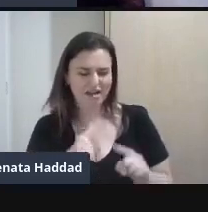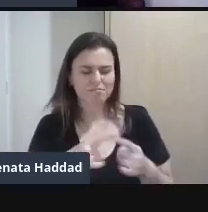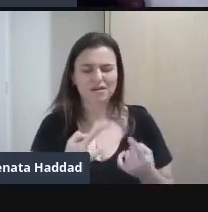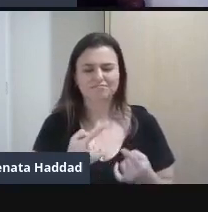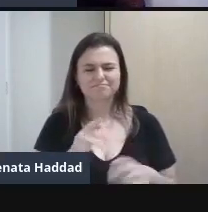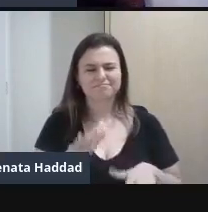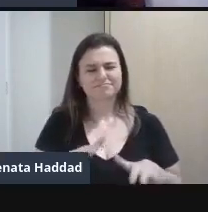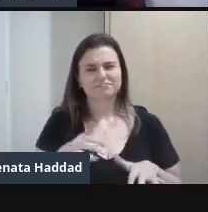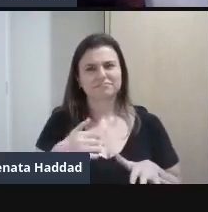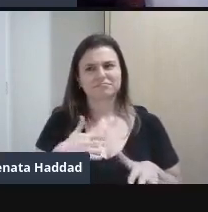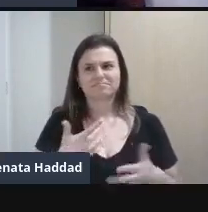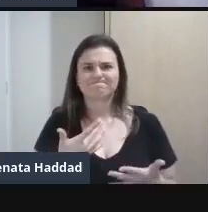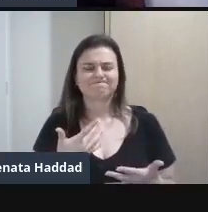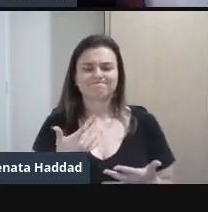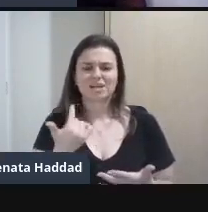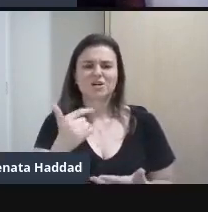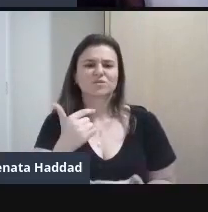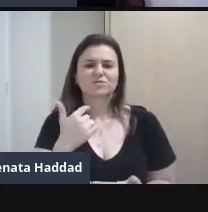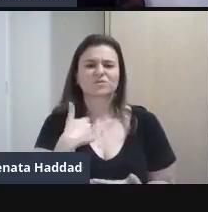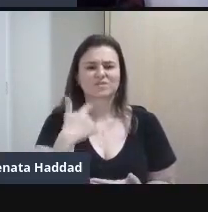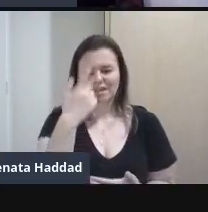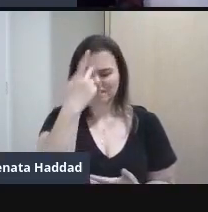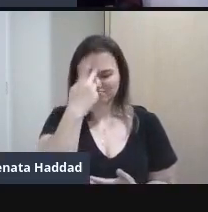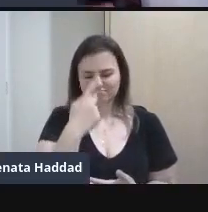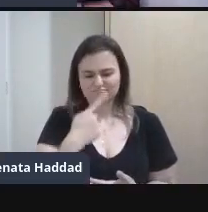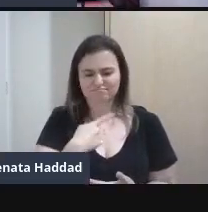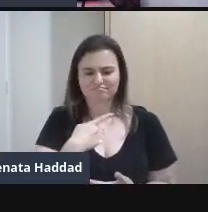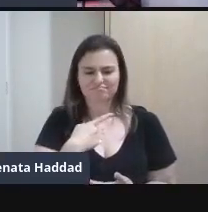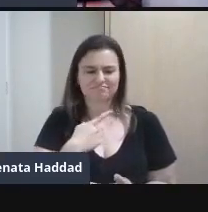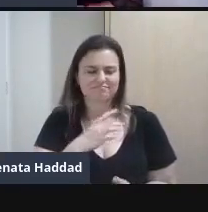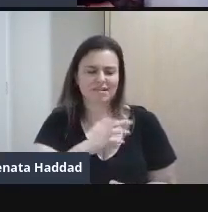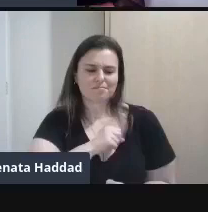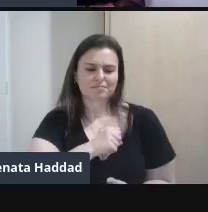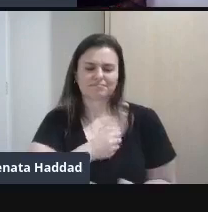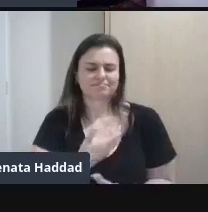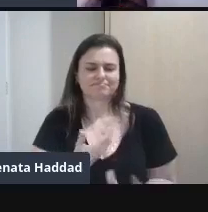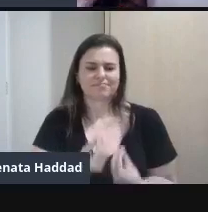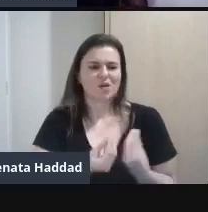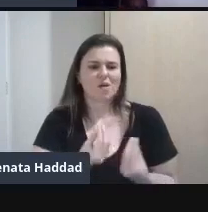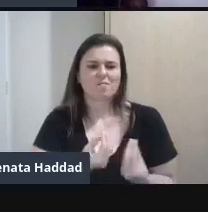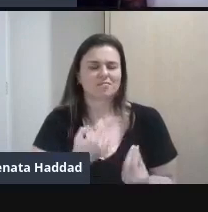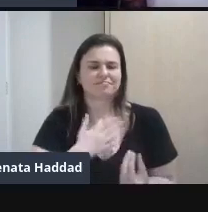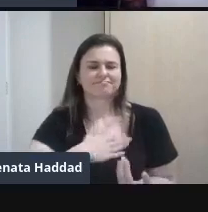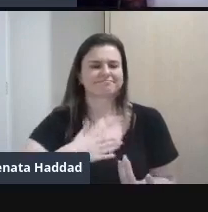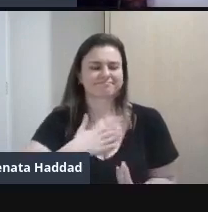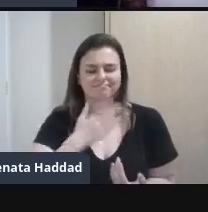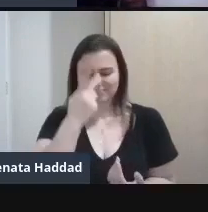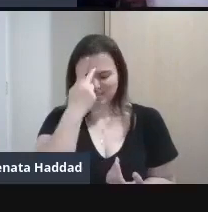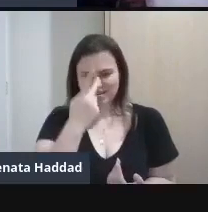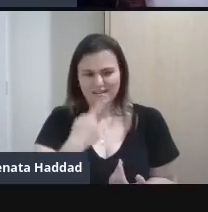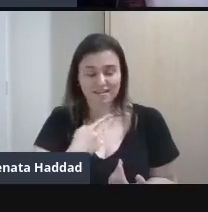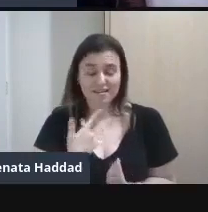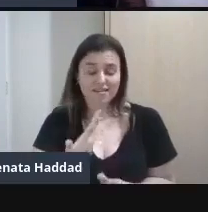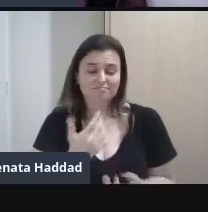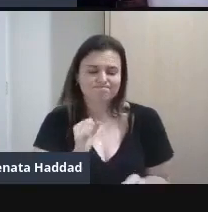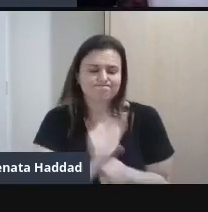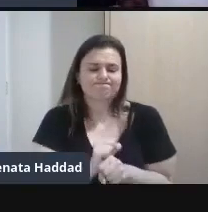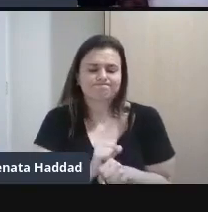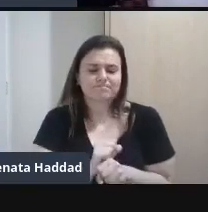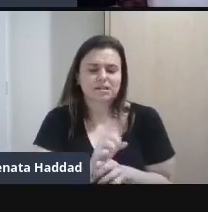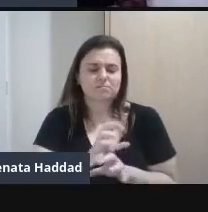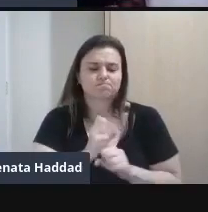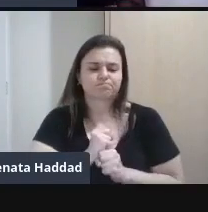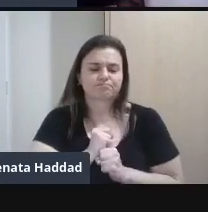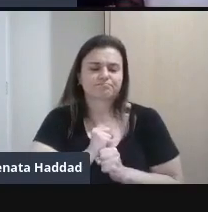pela sua baixa autoestima E aí a opinião do outro Ganha tanta força Que você não consegue Mais sair do lugar E assim